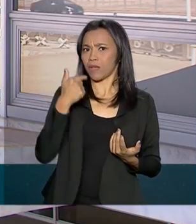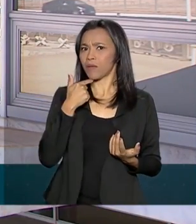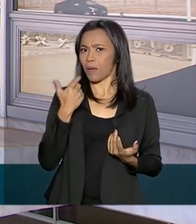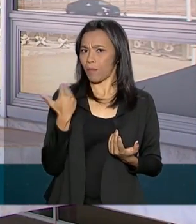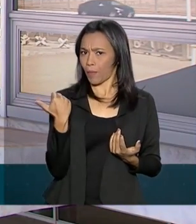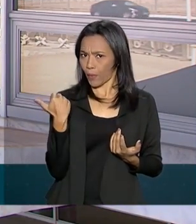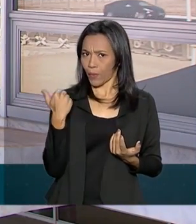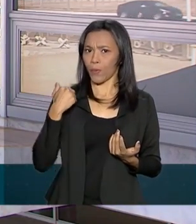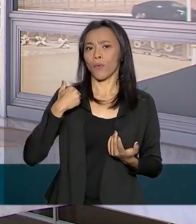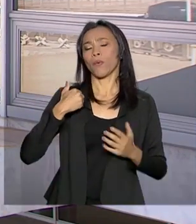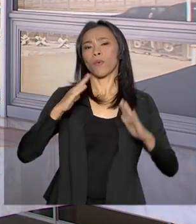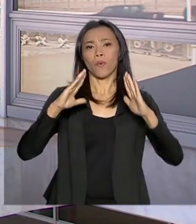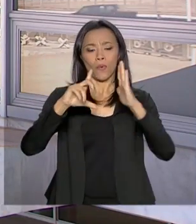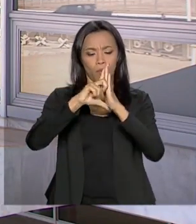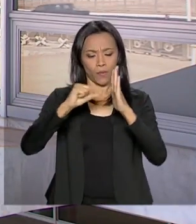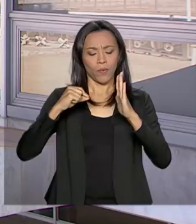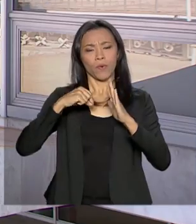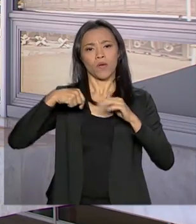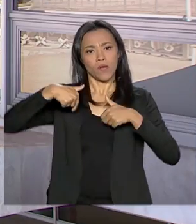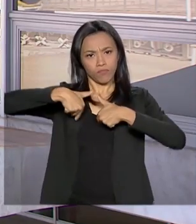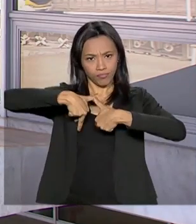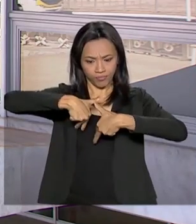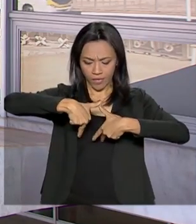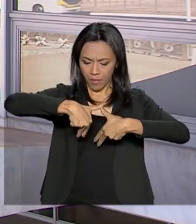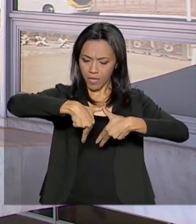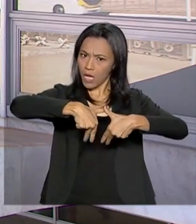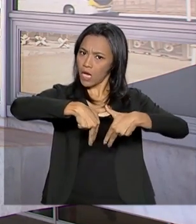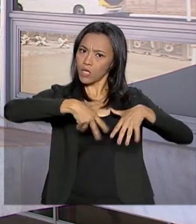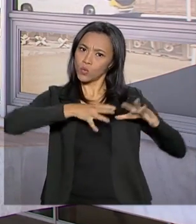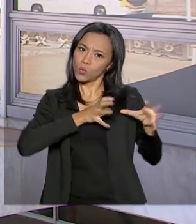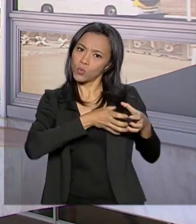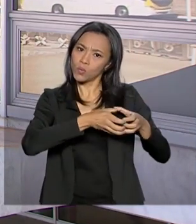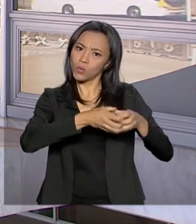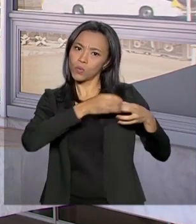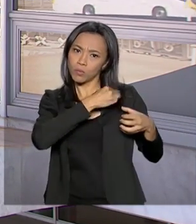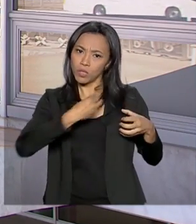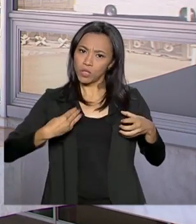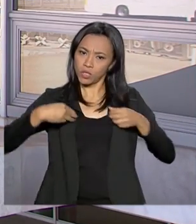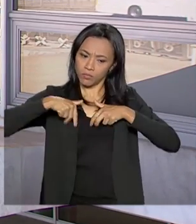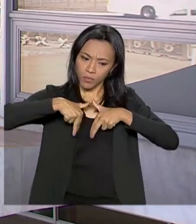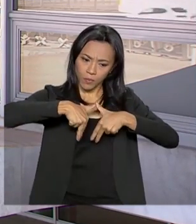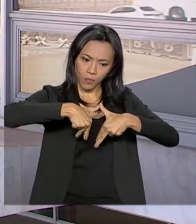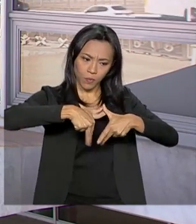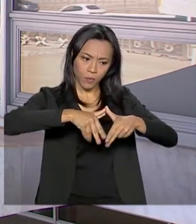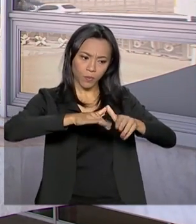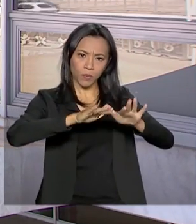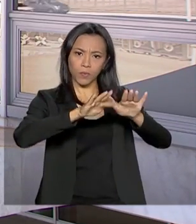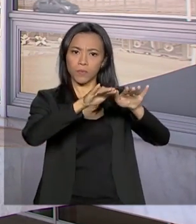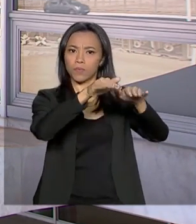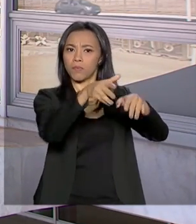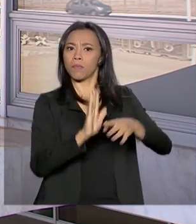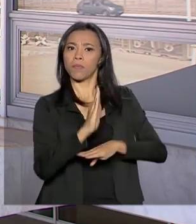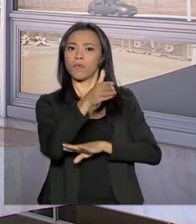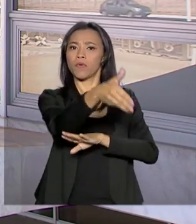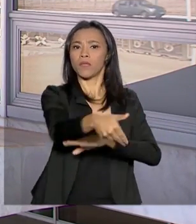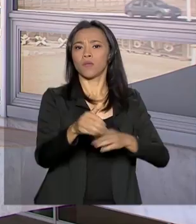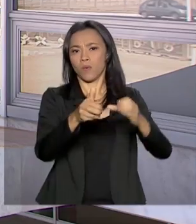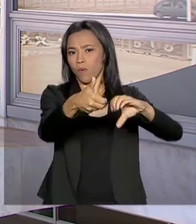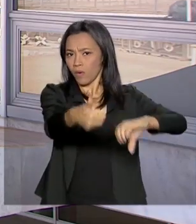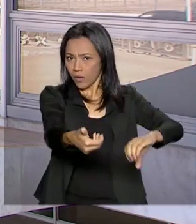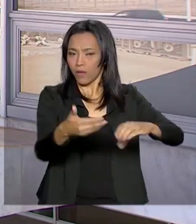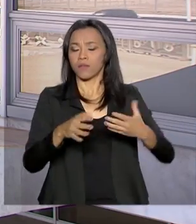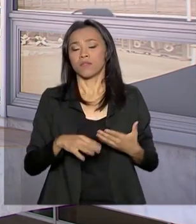Planalto, a pé, acompanhado aí de uma comitiva de ministros em direção ao Congresso Nacional. Ele participa neste